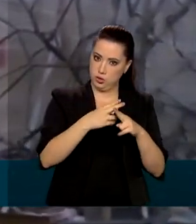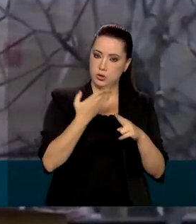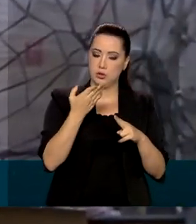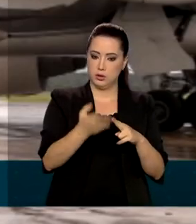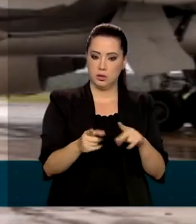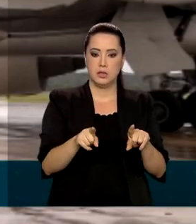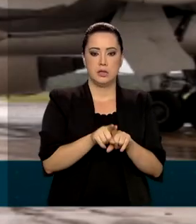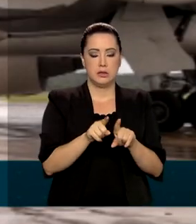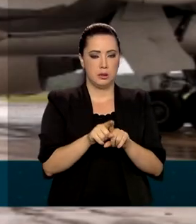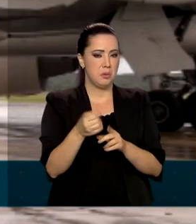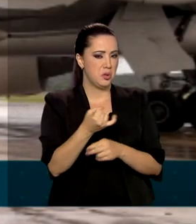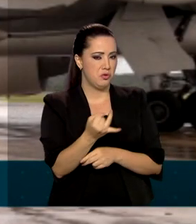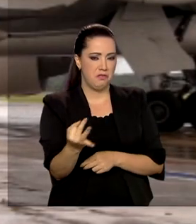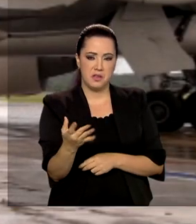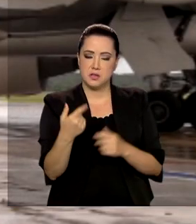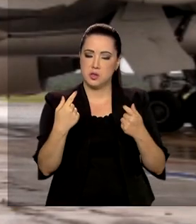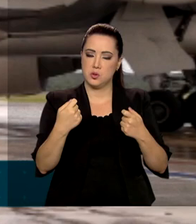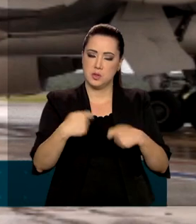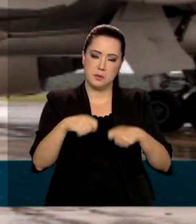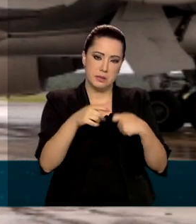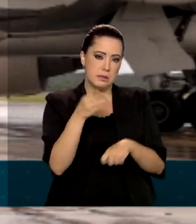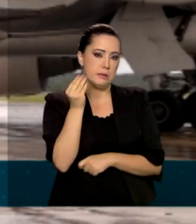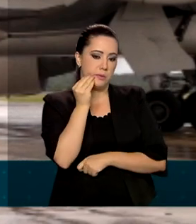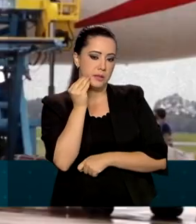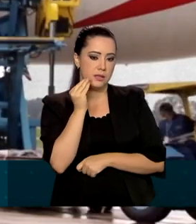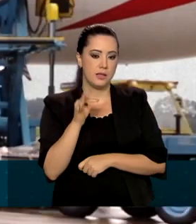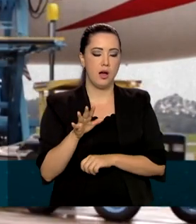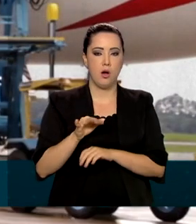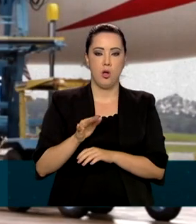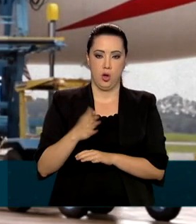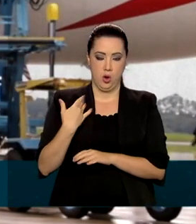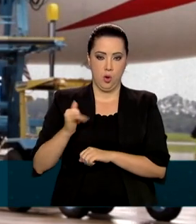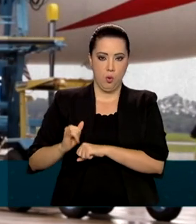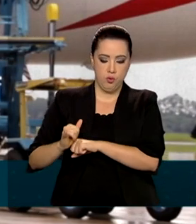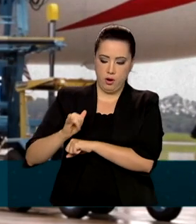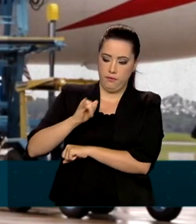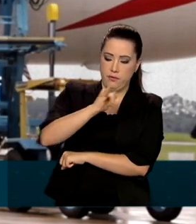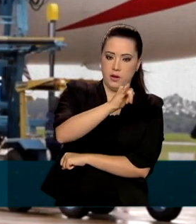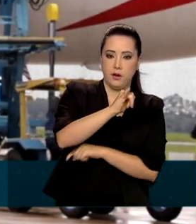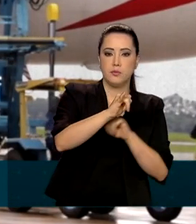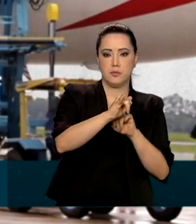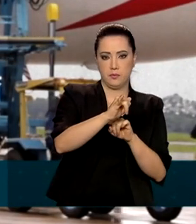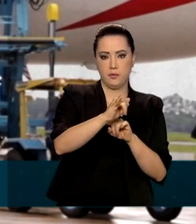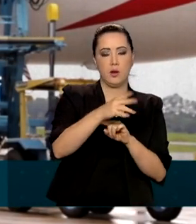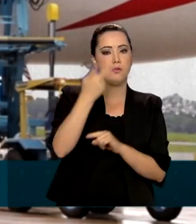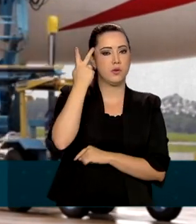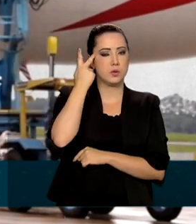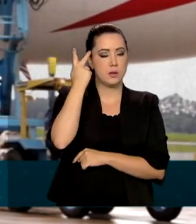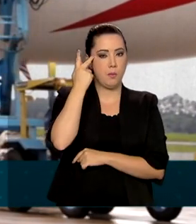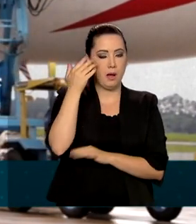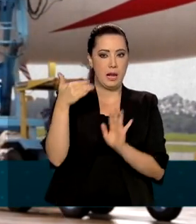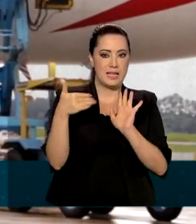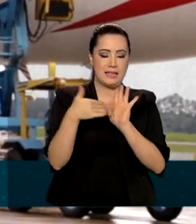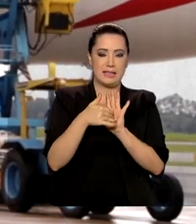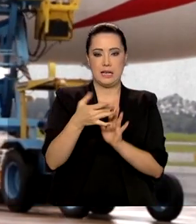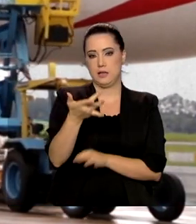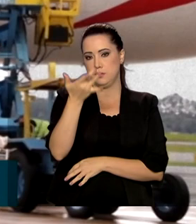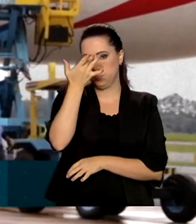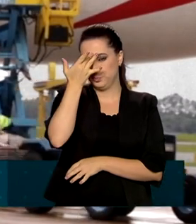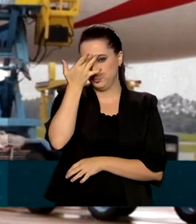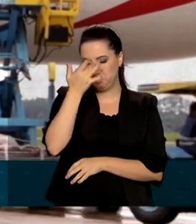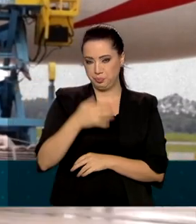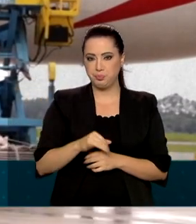de teste. A aeronave, com todo o material, segue de São José dos Campos, em São Paulo, para a Índia,